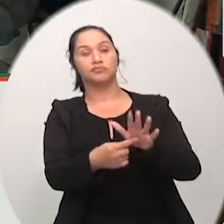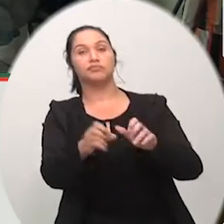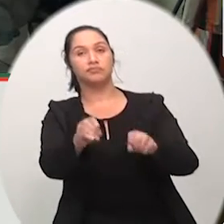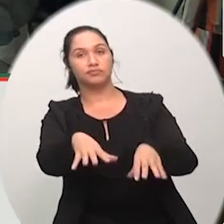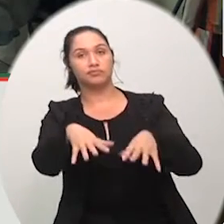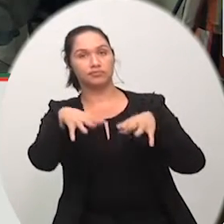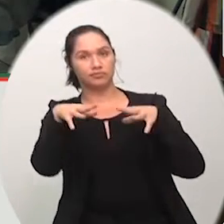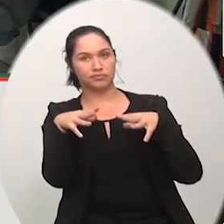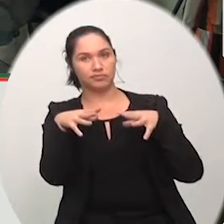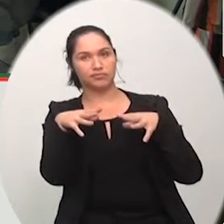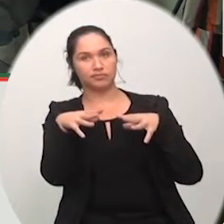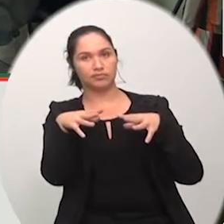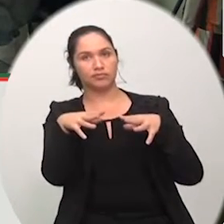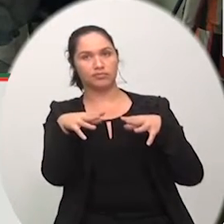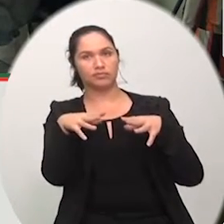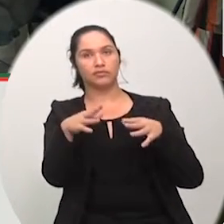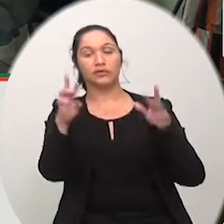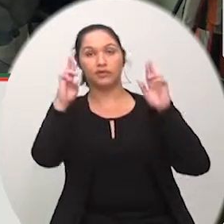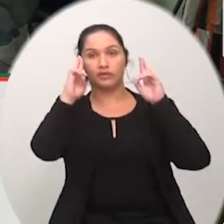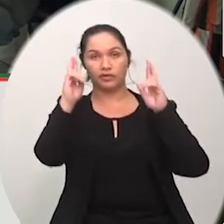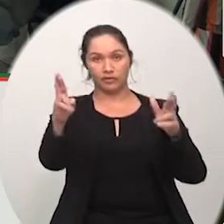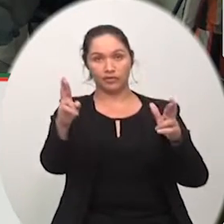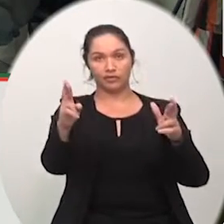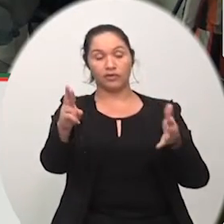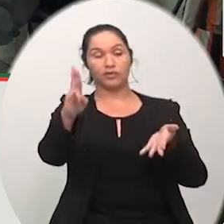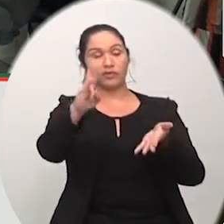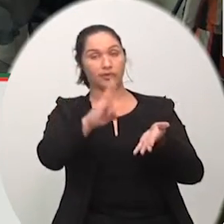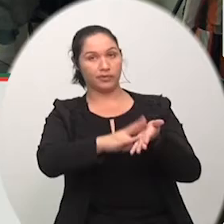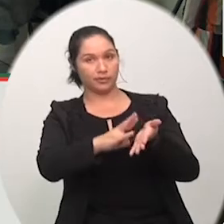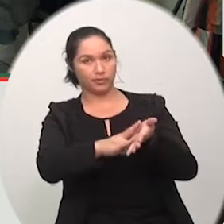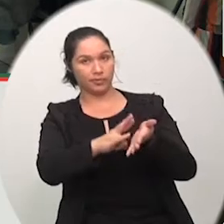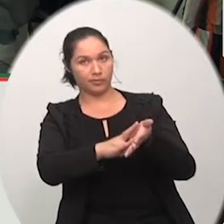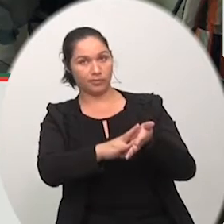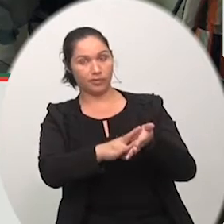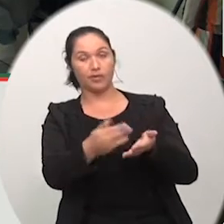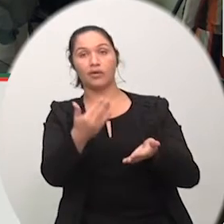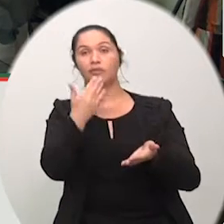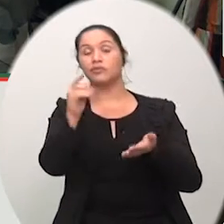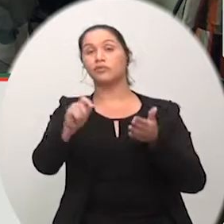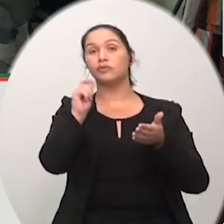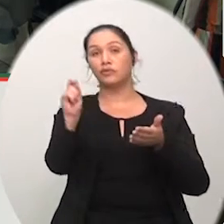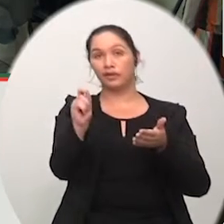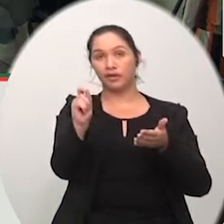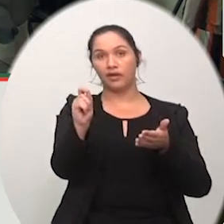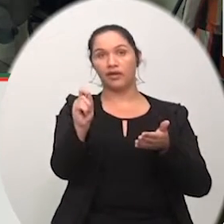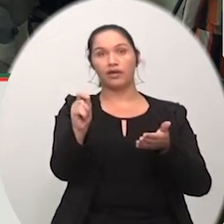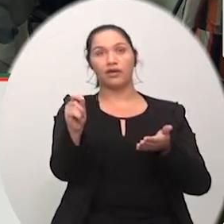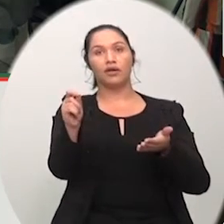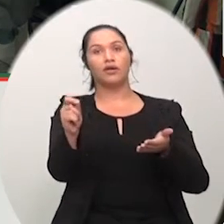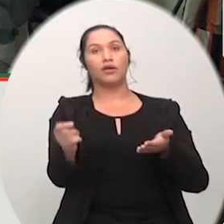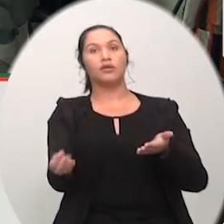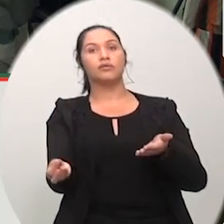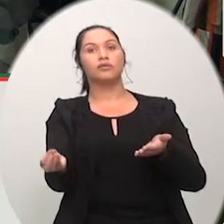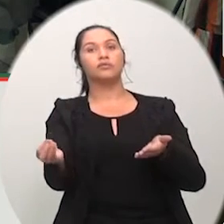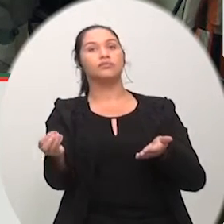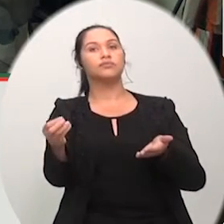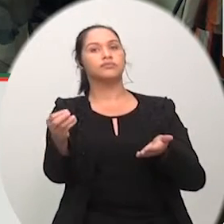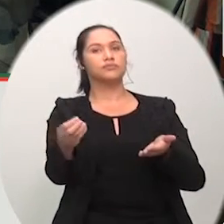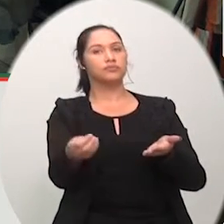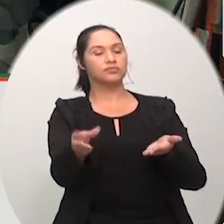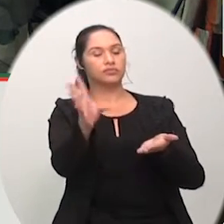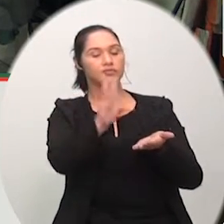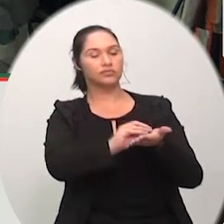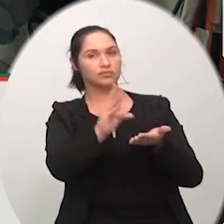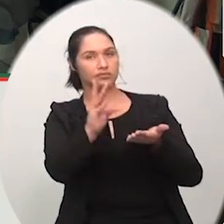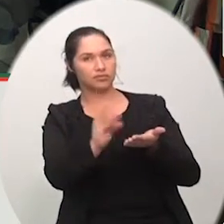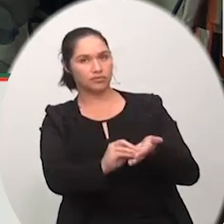regimentais requeremos que fique constando na arte dessa sessão legislativa moção de repúdio agência nacional de